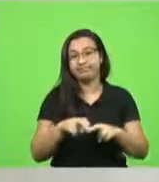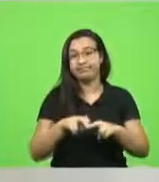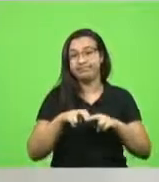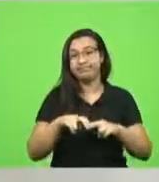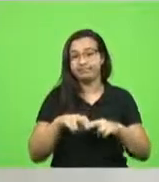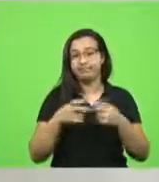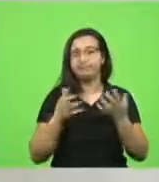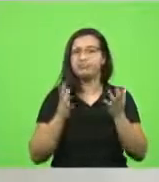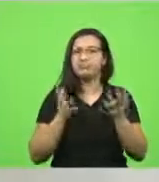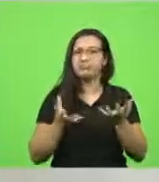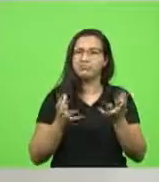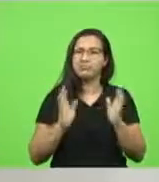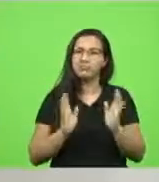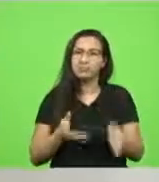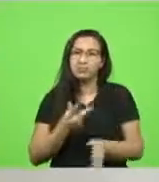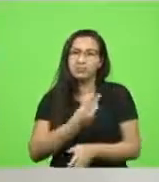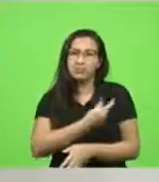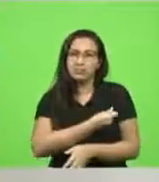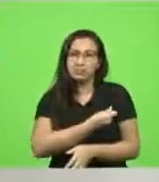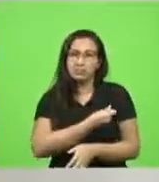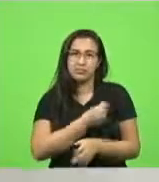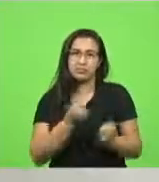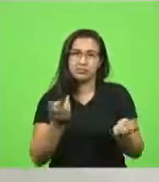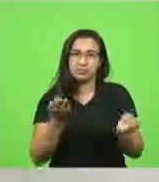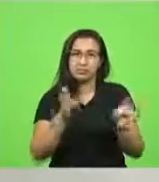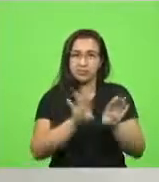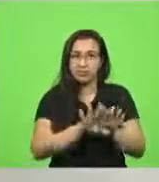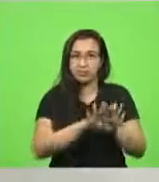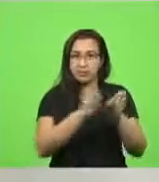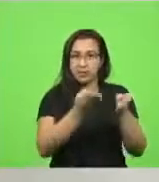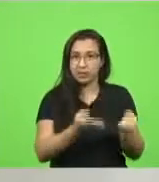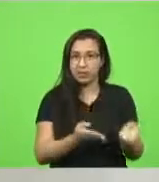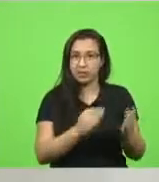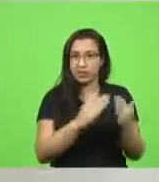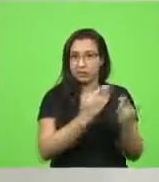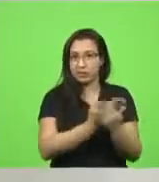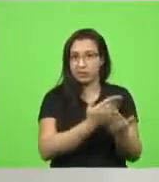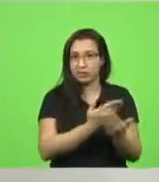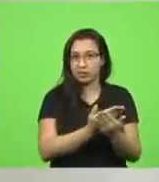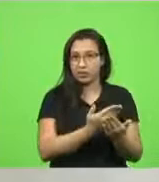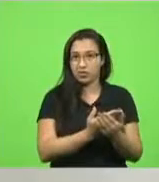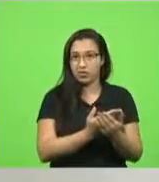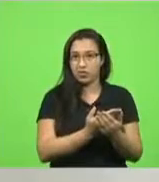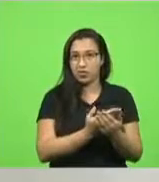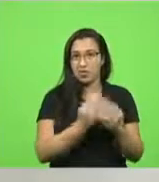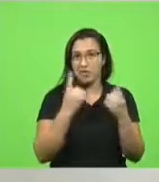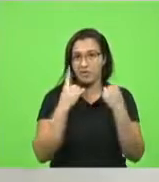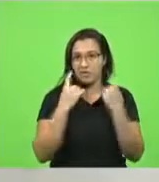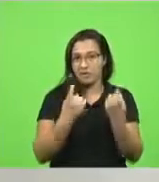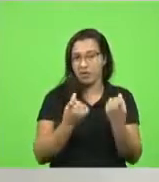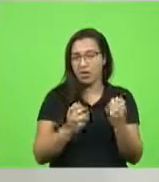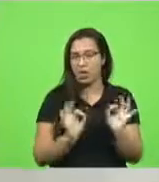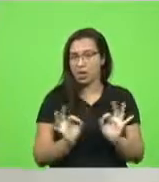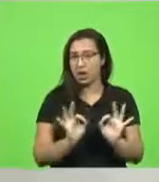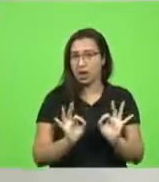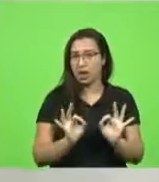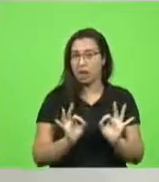vacinação. Ninguém vai trancar uma escola, fazer atos violentos. O que a gente está dizendo é que precisamos